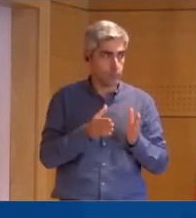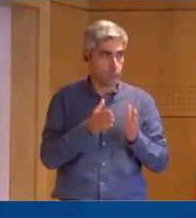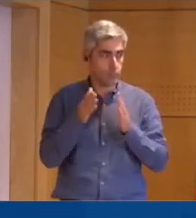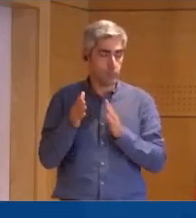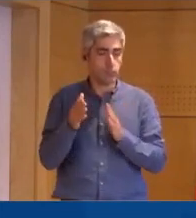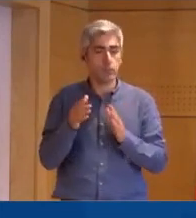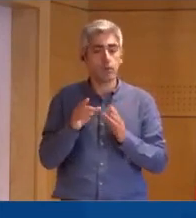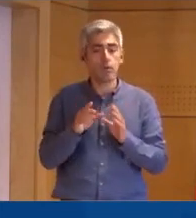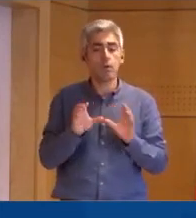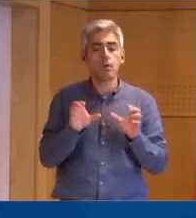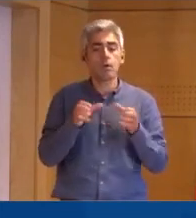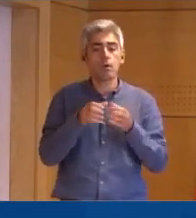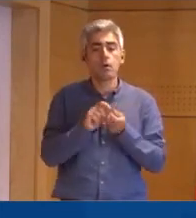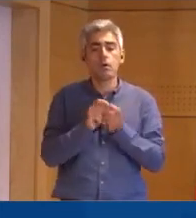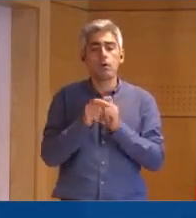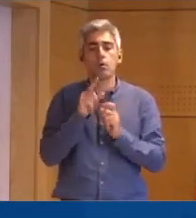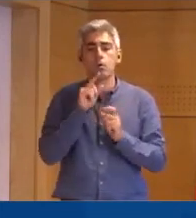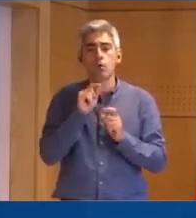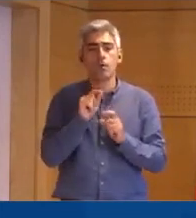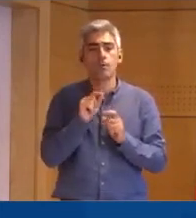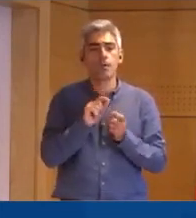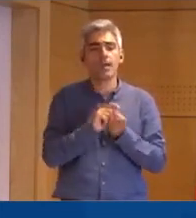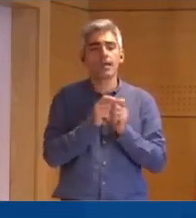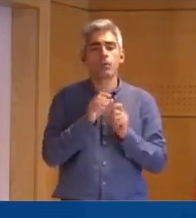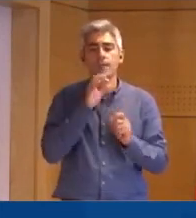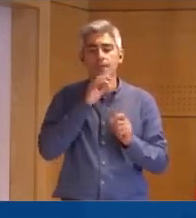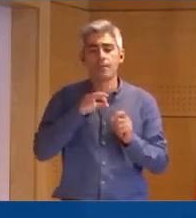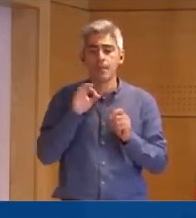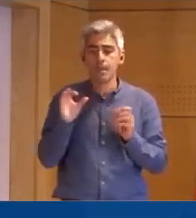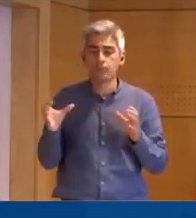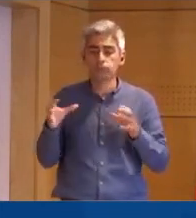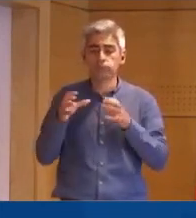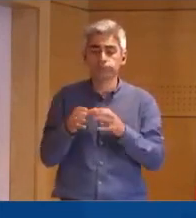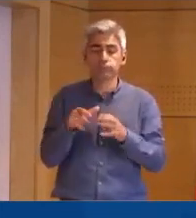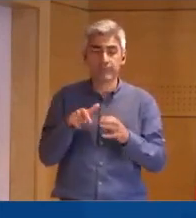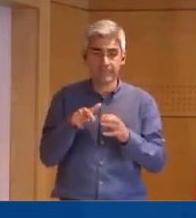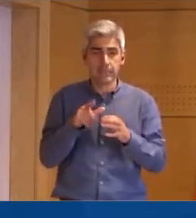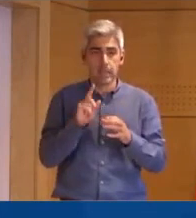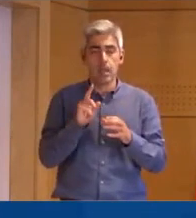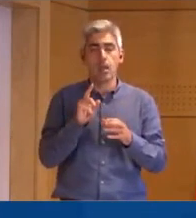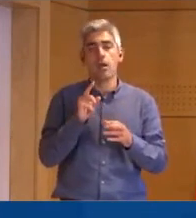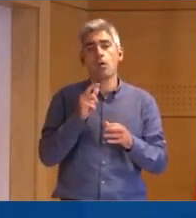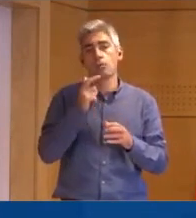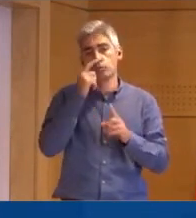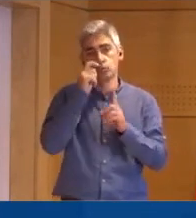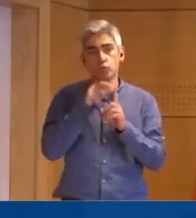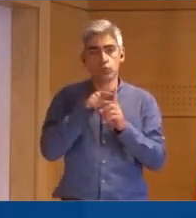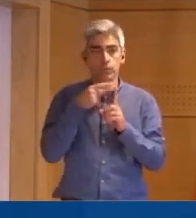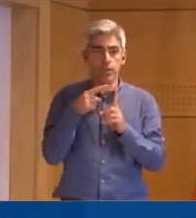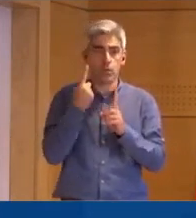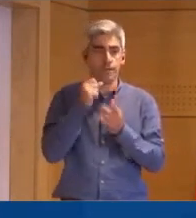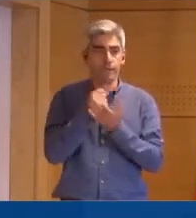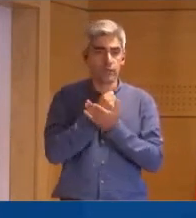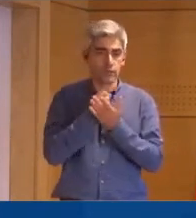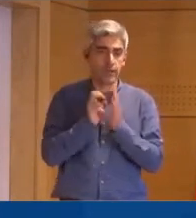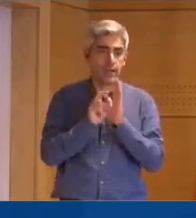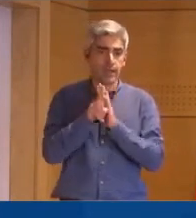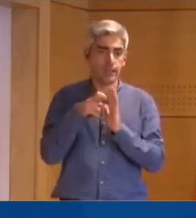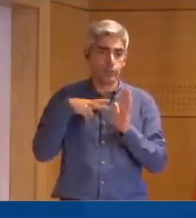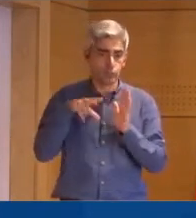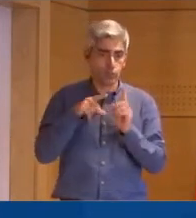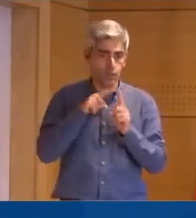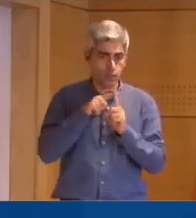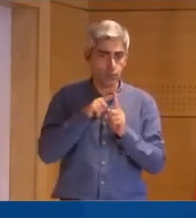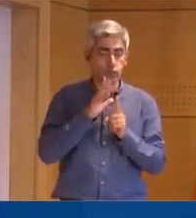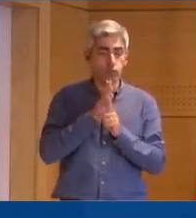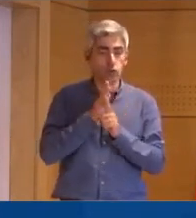quanto ao reagrupamento, aquilo que é chamado normalmente o reagrupamento familiar, o que acontece é que uma pessoa é titular de um visto de entrada em Portugal